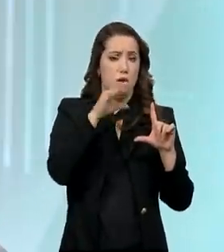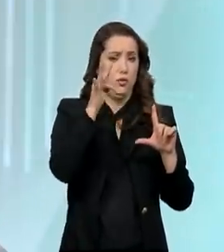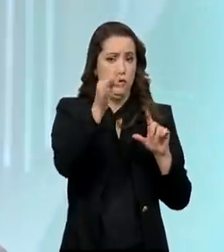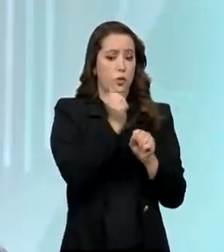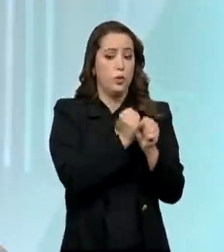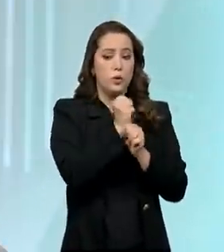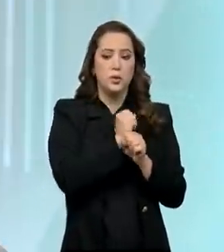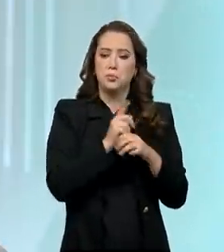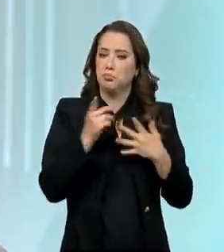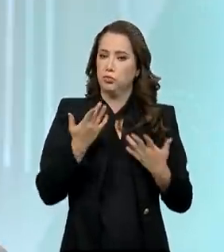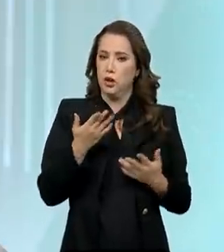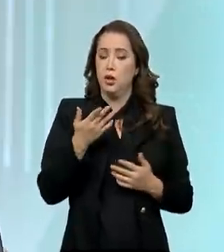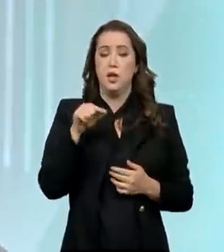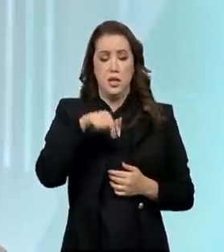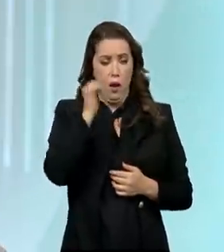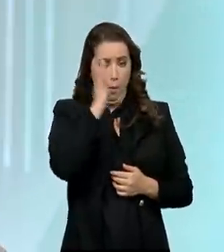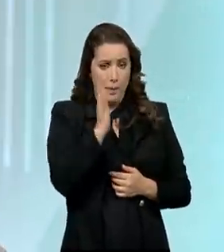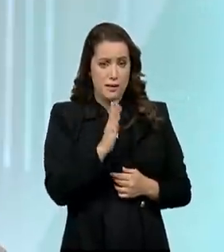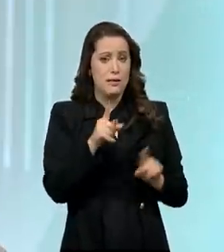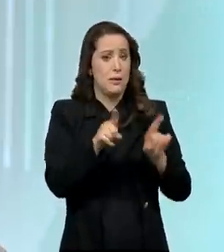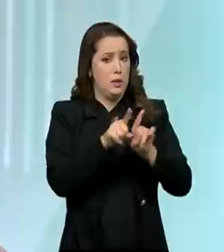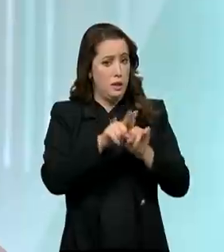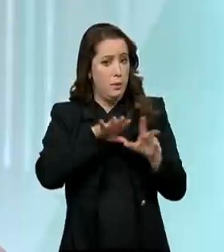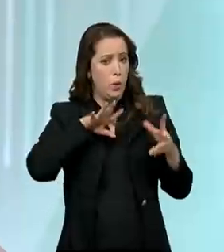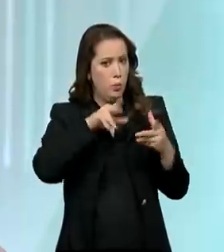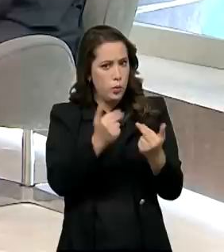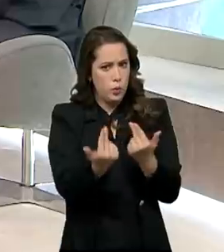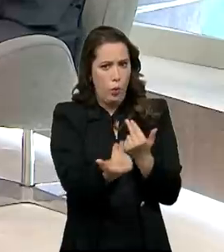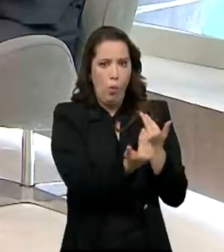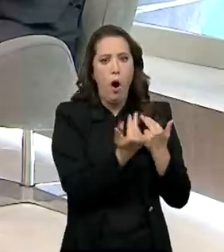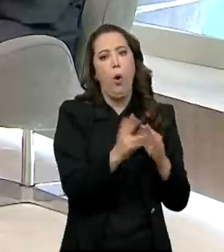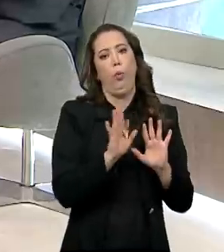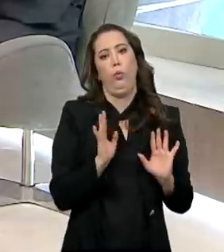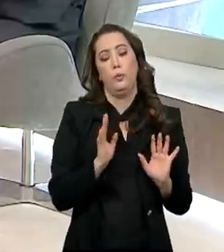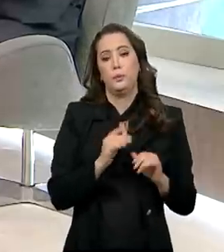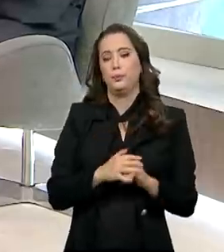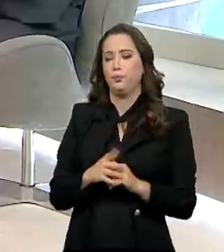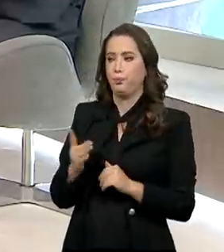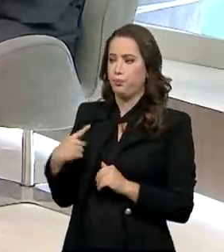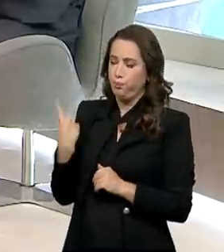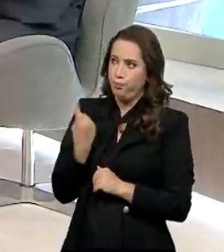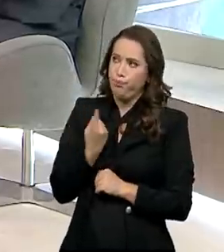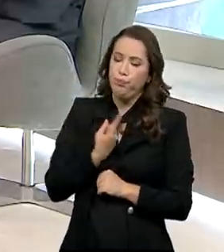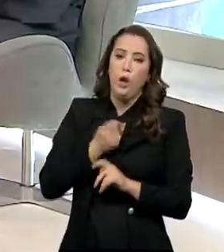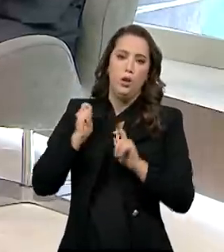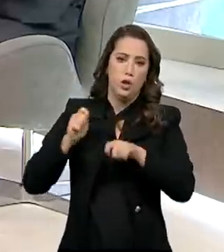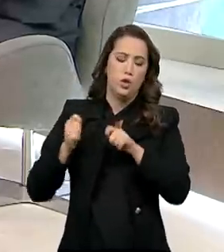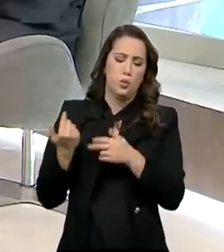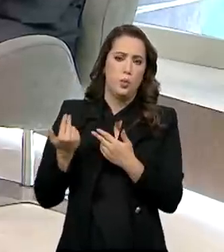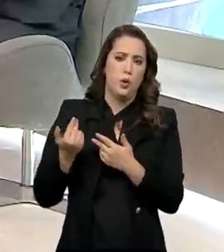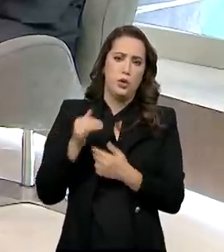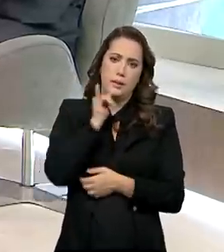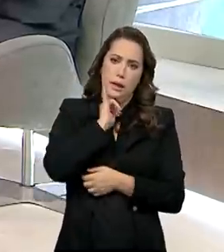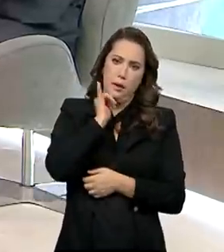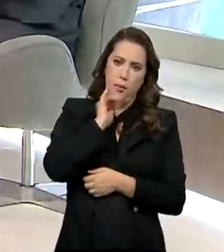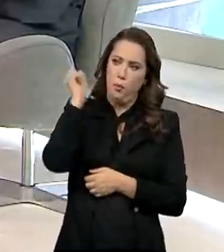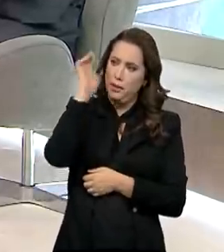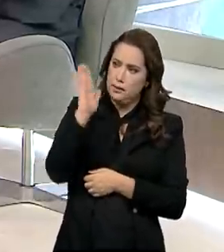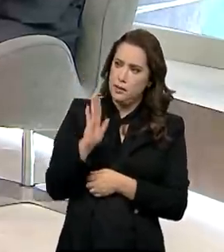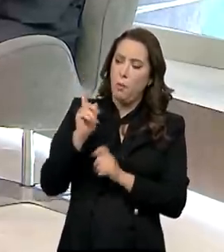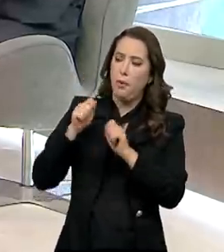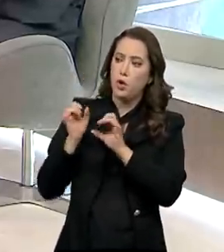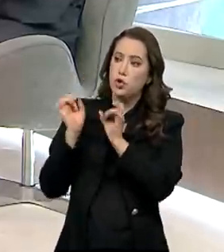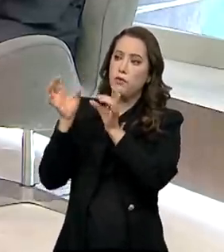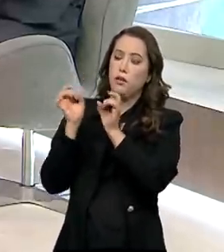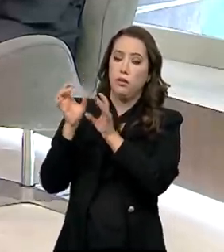é uma tendência global, não só de Brasil. O mundo inteiro está se posicionando para isso. No caso, a gente pode, enquanto o Brasil, vender crédito de carbono